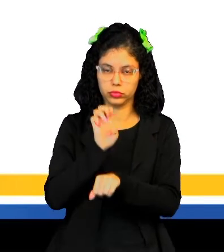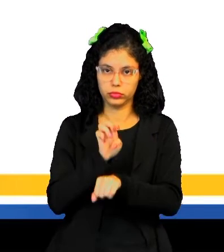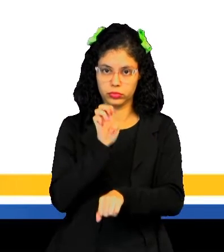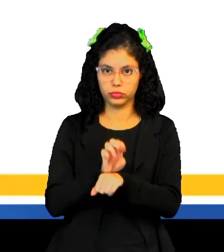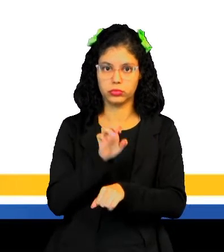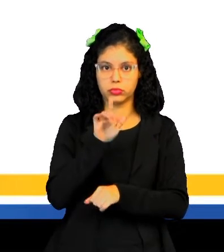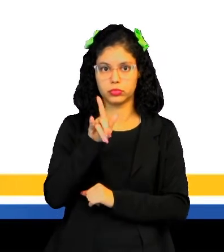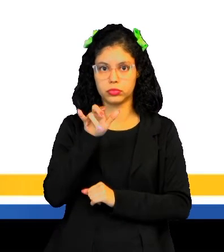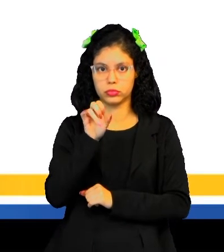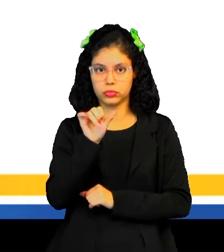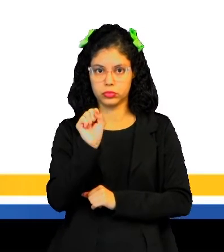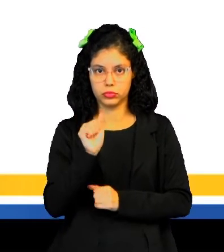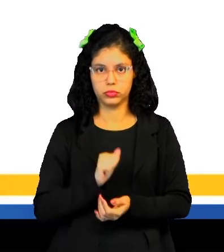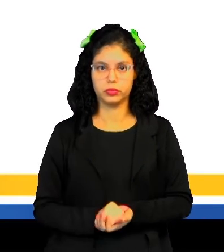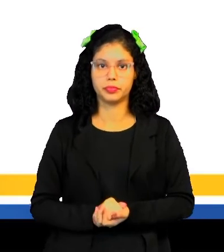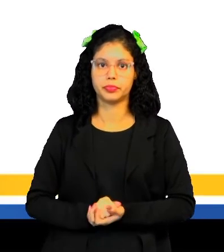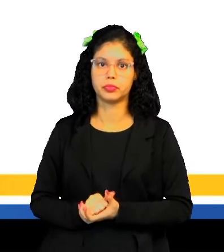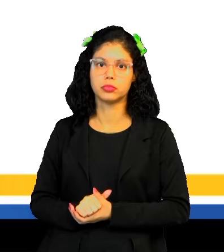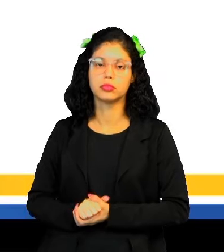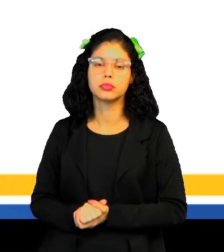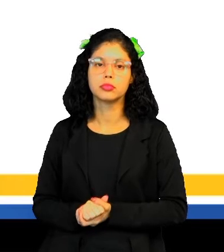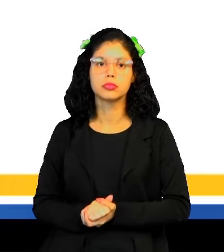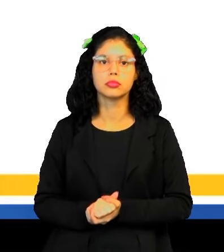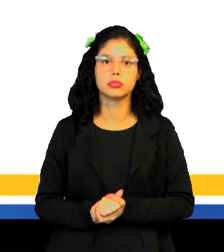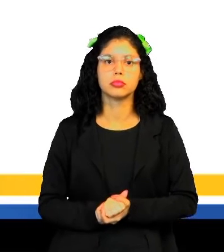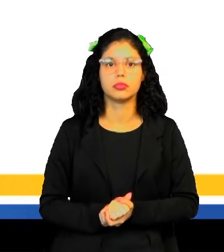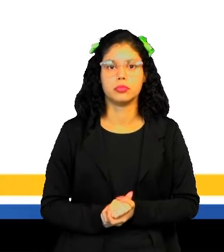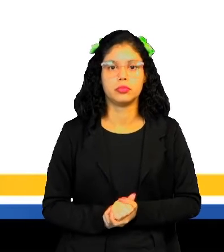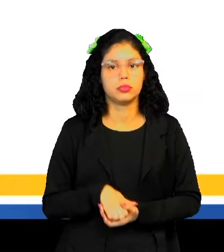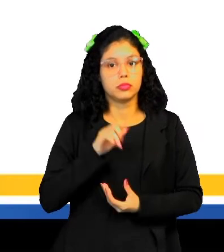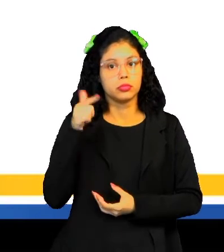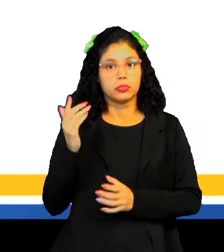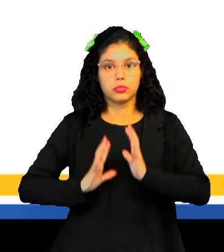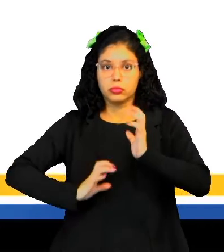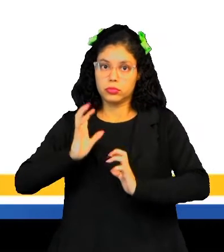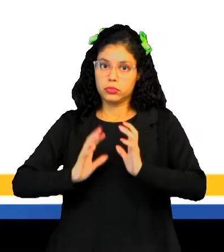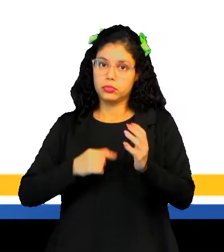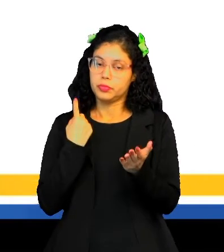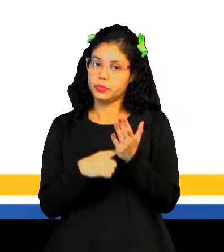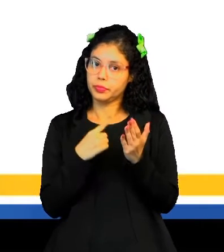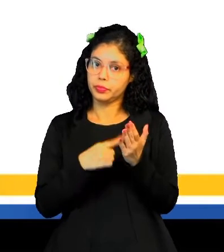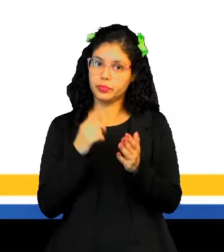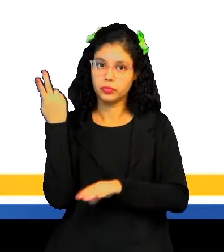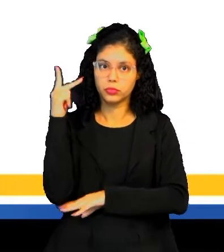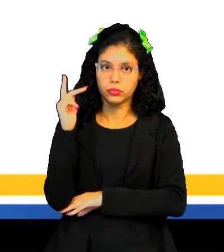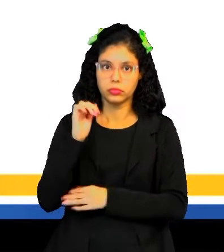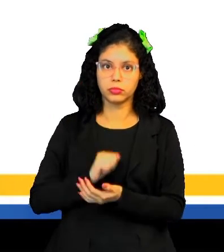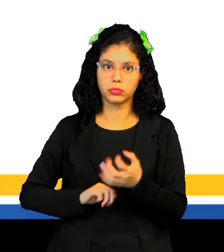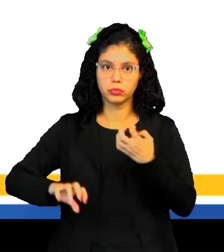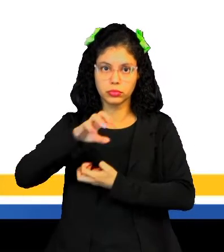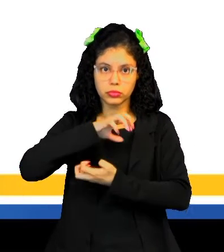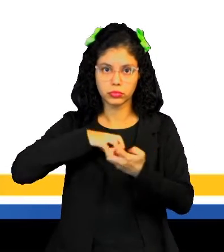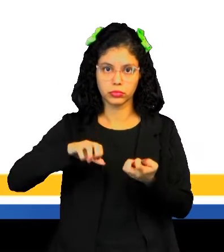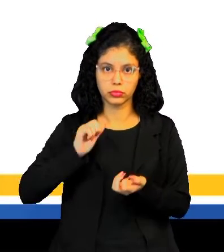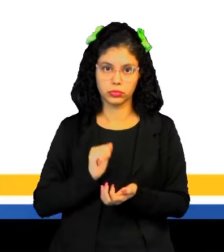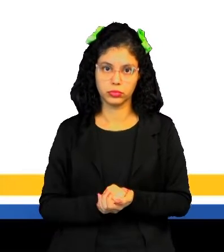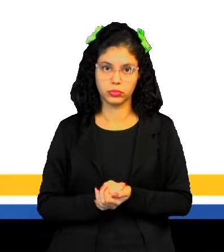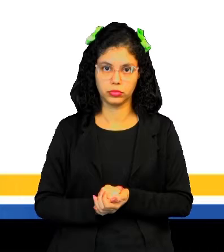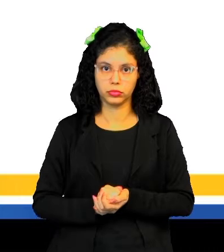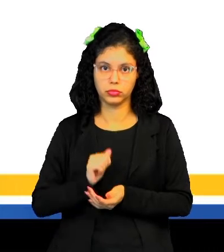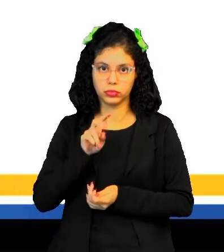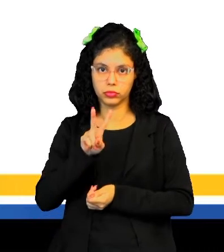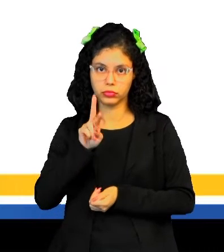ouro no atual estado de Goiás. Um outro conflito, né? Que marcou esse período foi a Revolta de Vila Rica, lá em